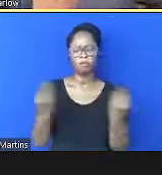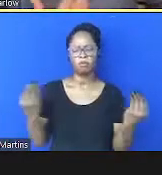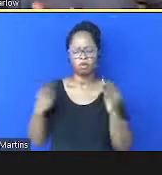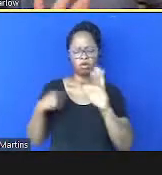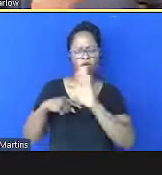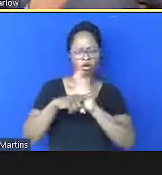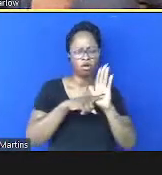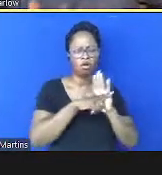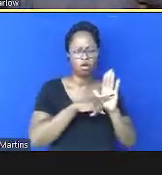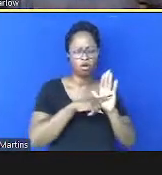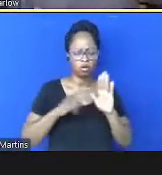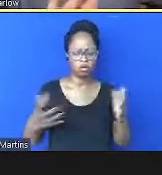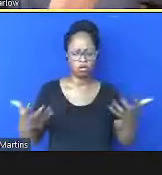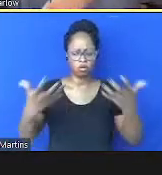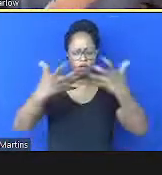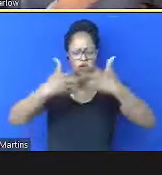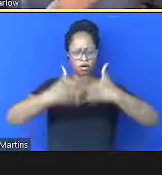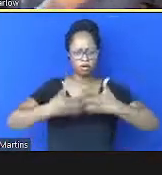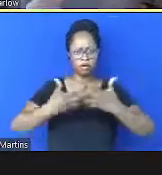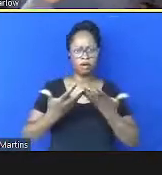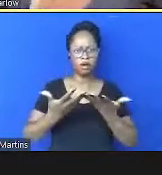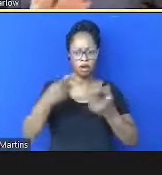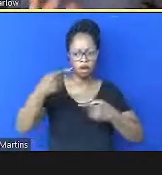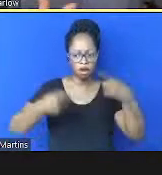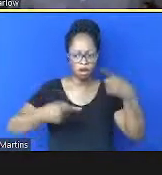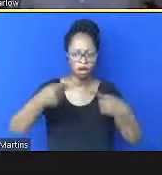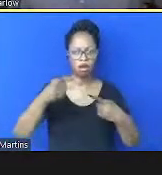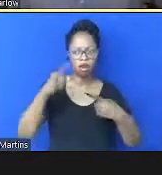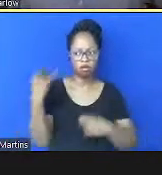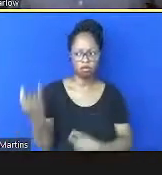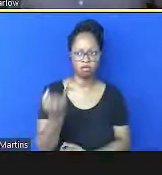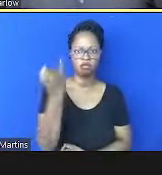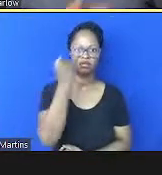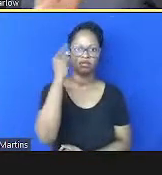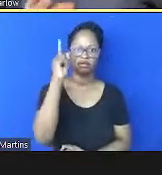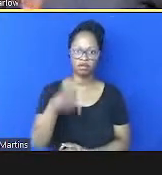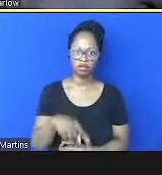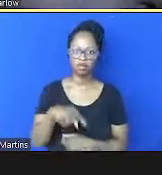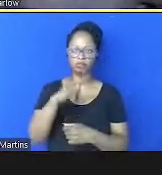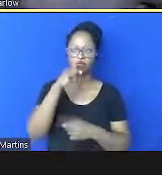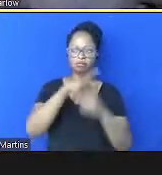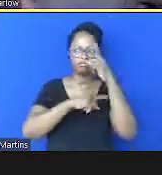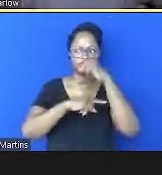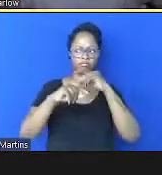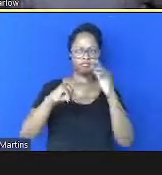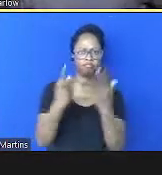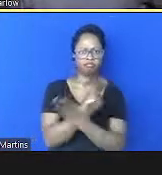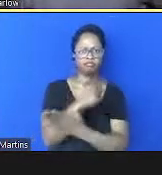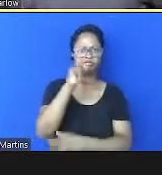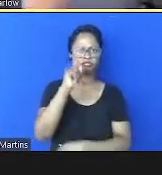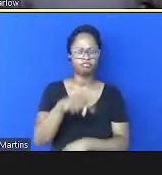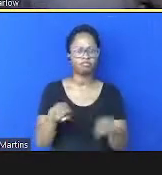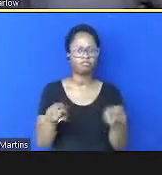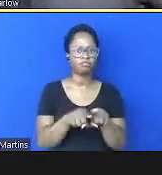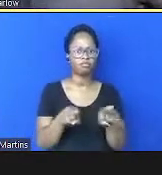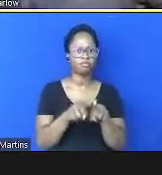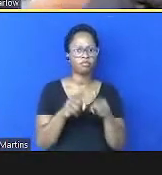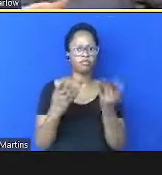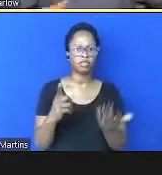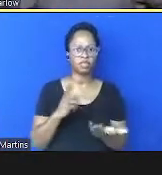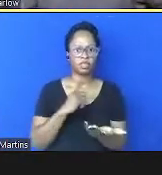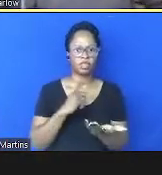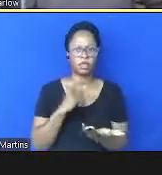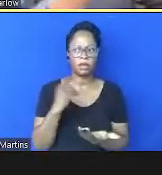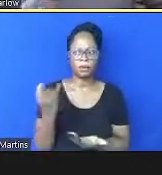interseção então as questões políticas são importantes suas falhas são estão muito